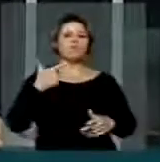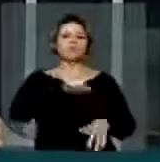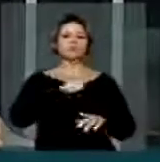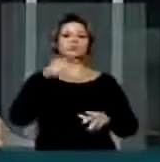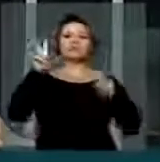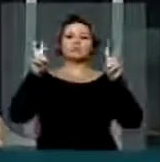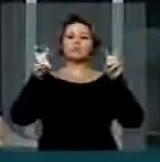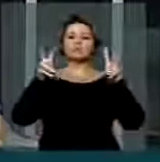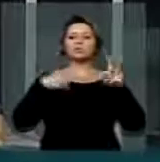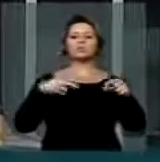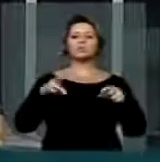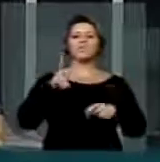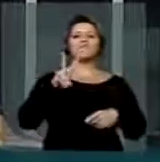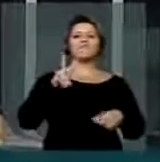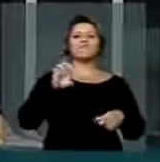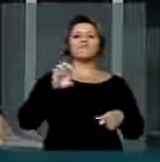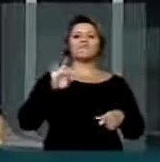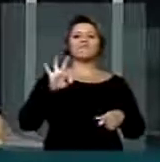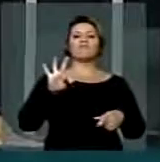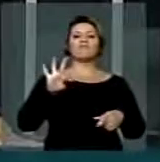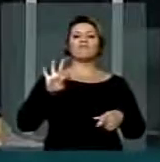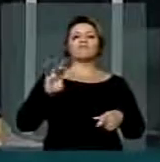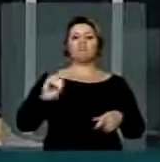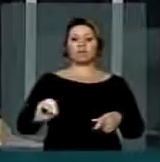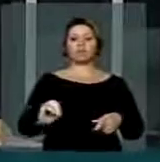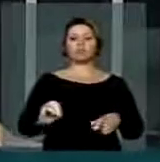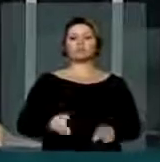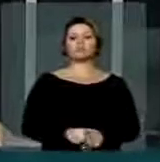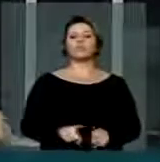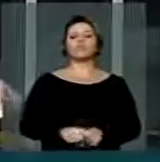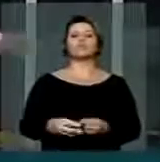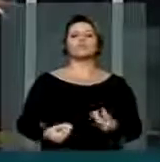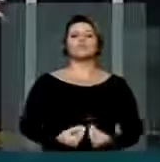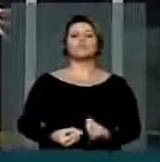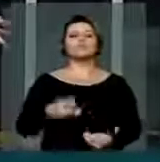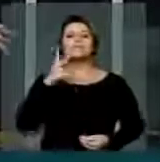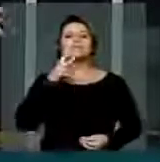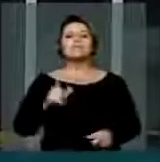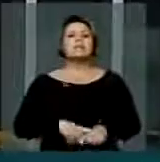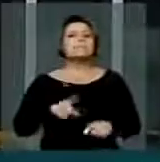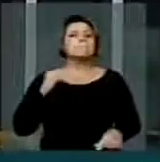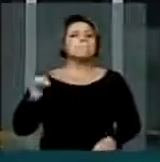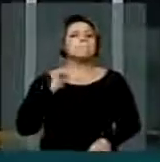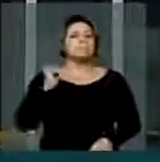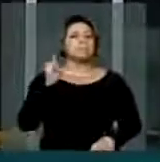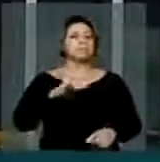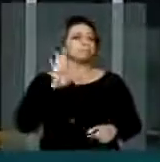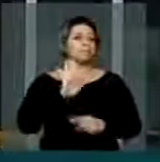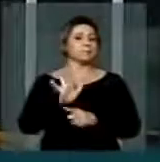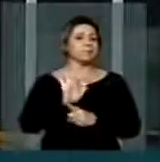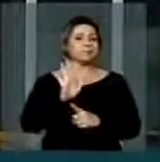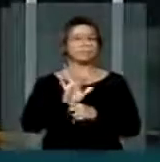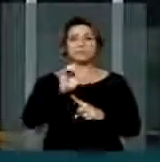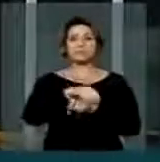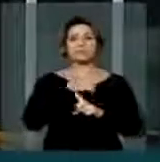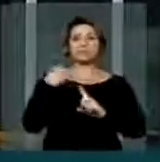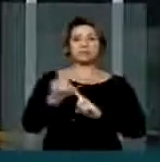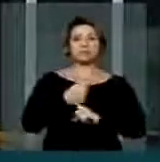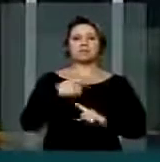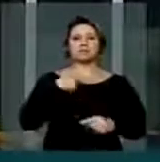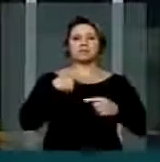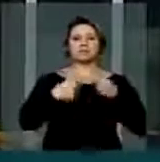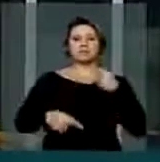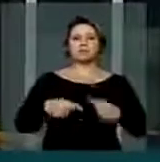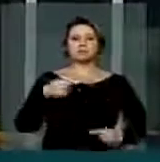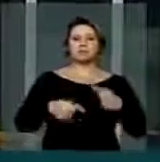questão dos vetos, entende? Que nós vamos trabalhar nesse sentido, para que vetos importantes para a sociedade brasileira, nós possamos aqui discutir